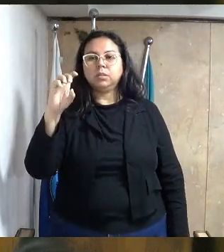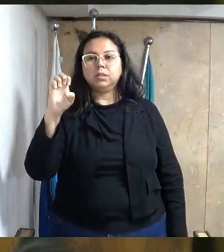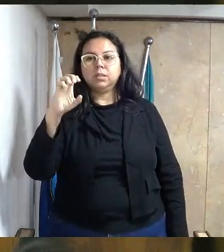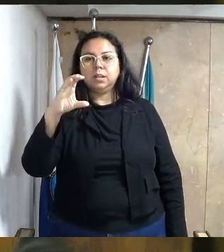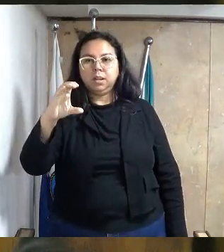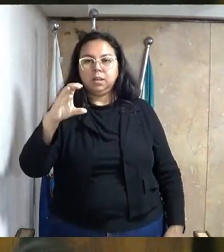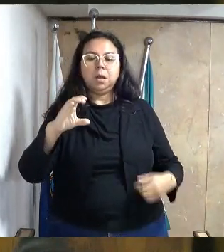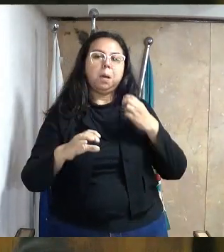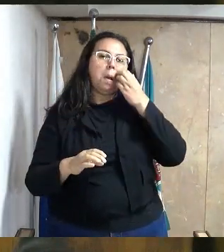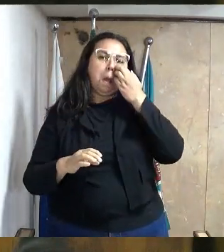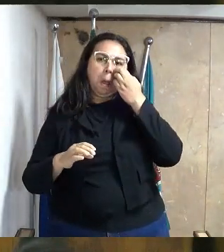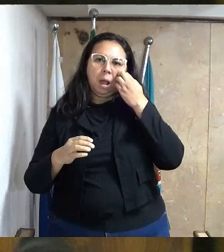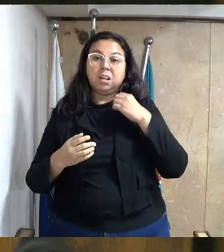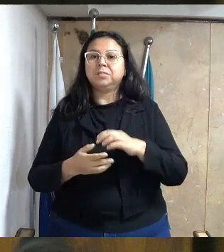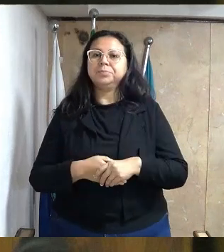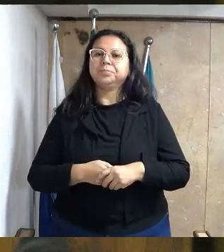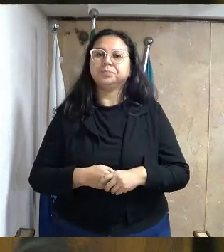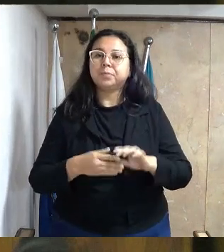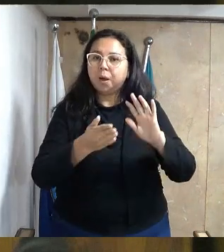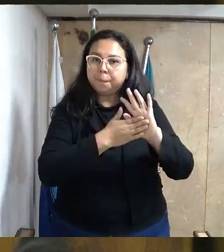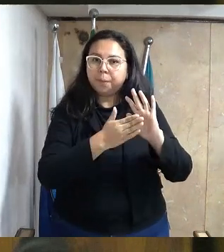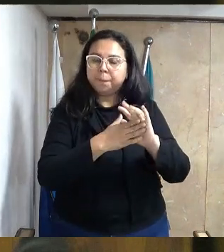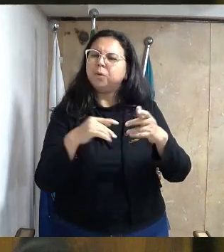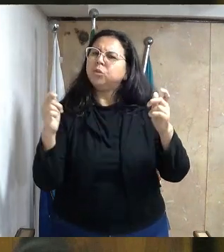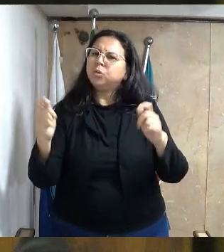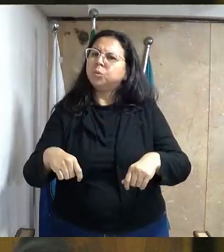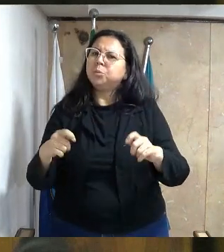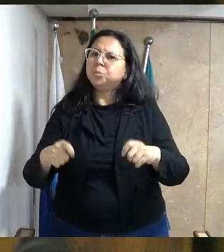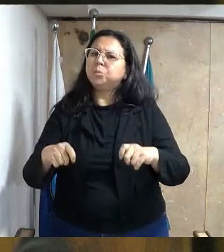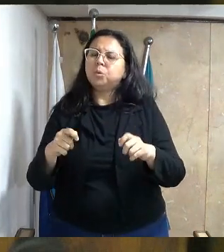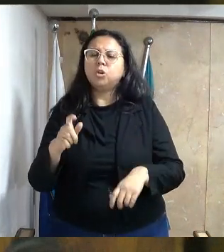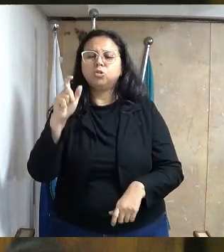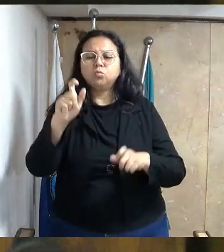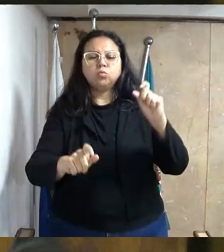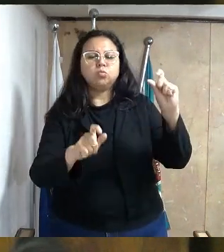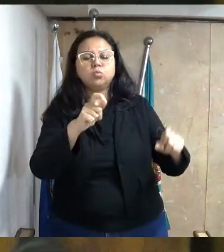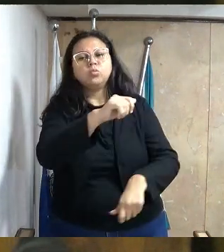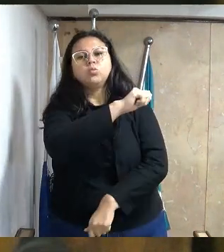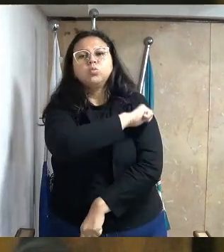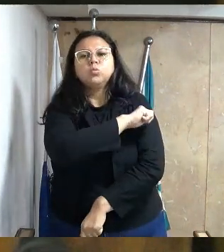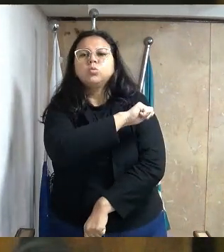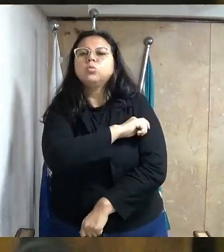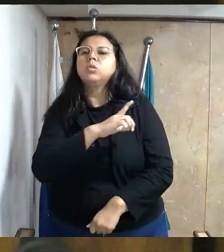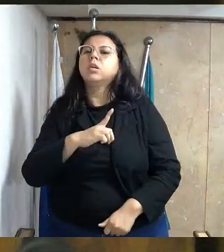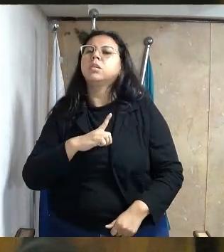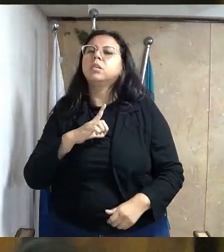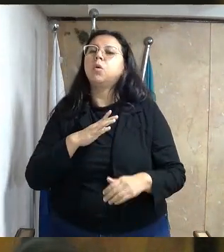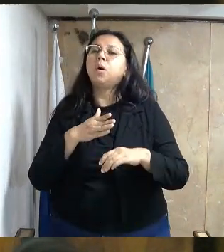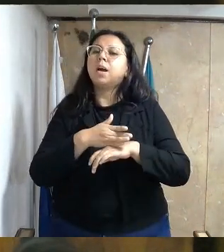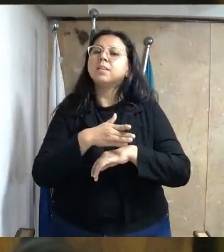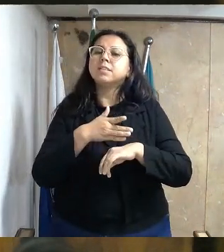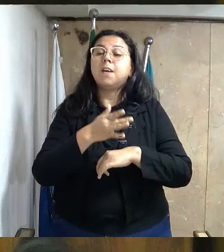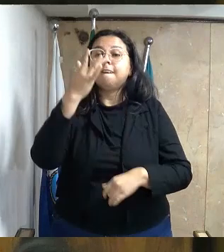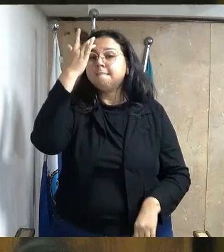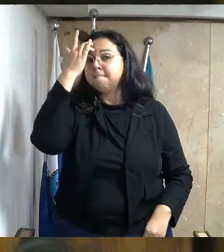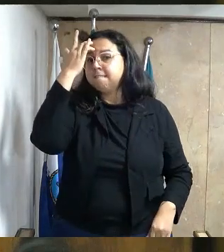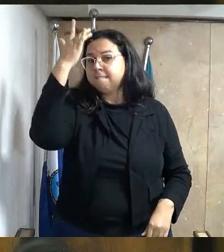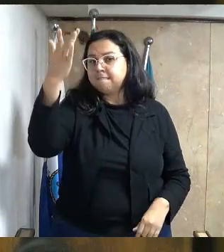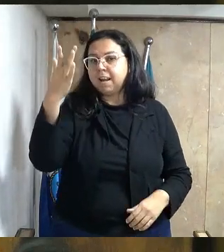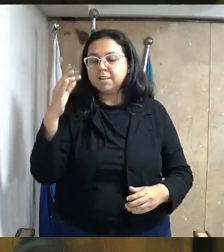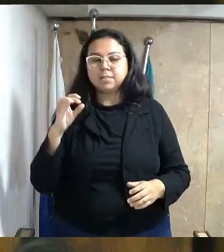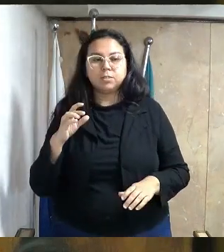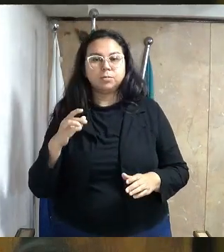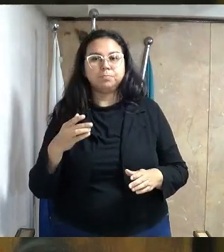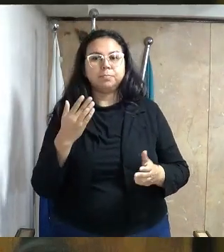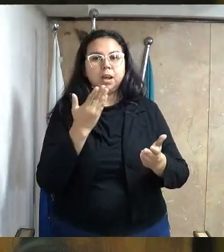Essa medida possibilitará que esses estudantes tenham acesso facilitado ao polo